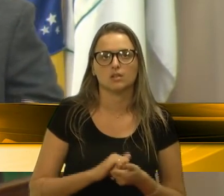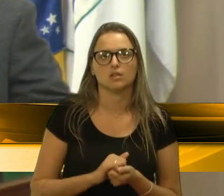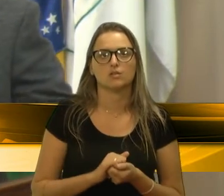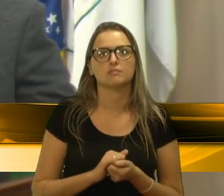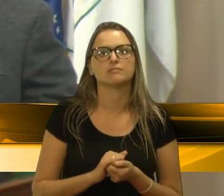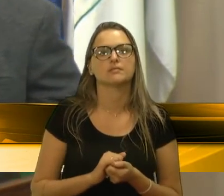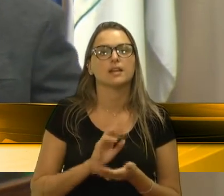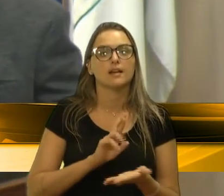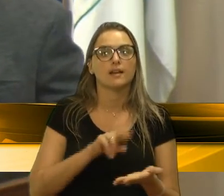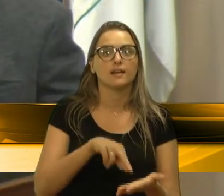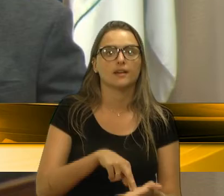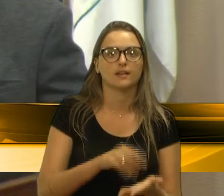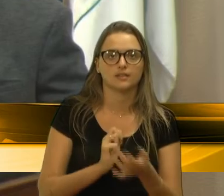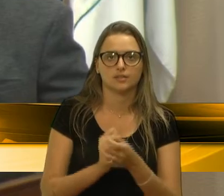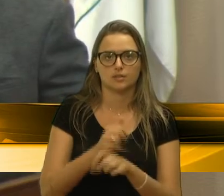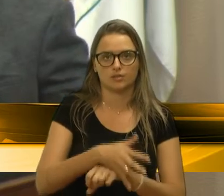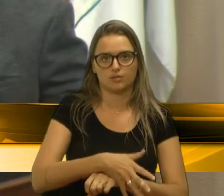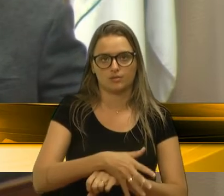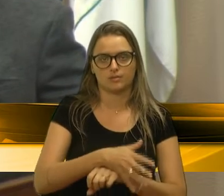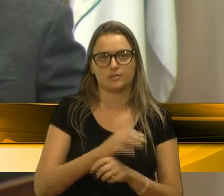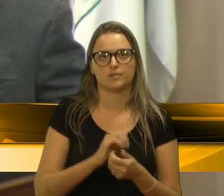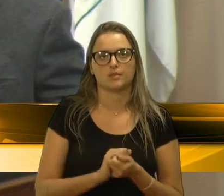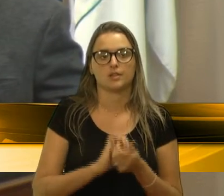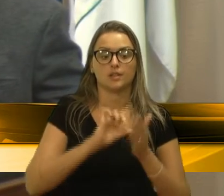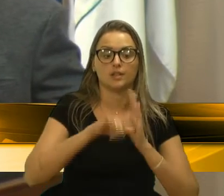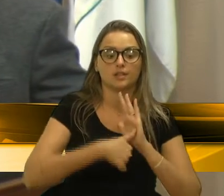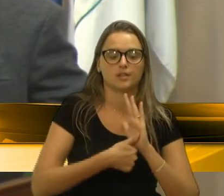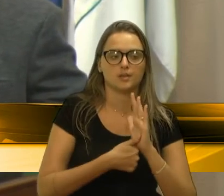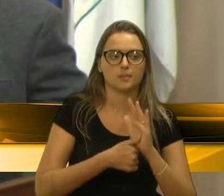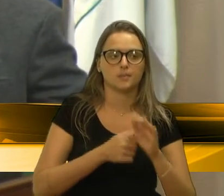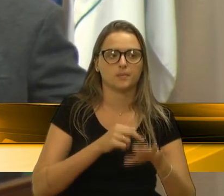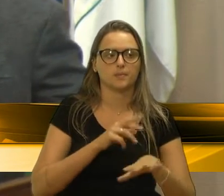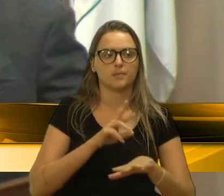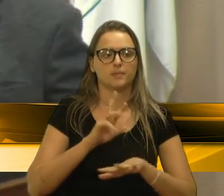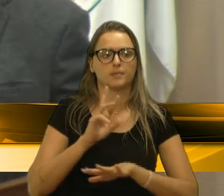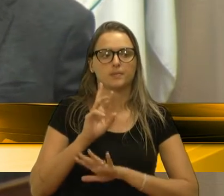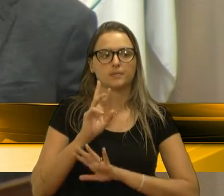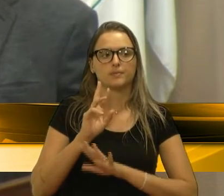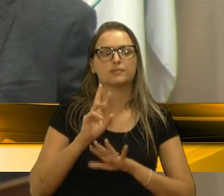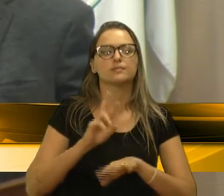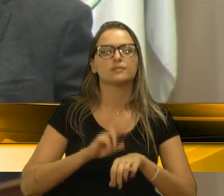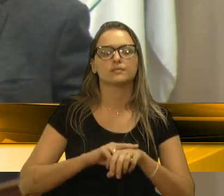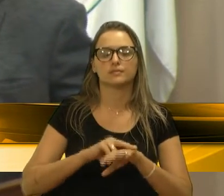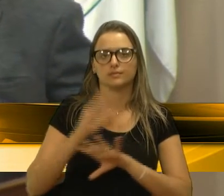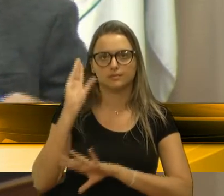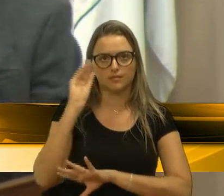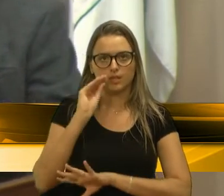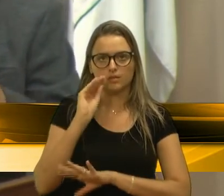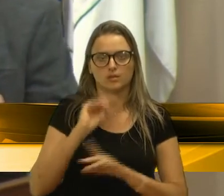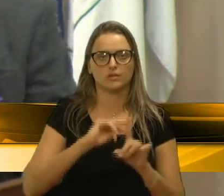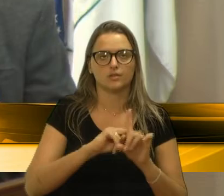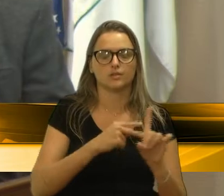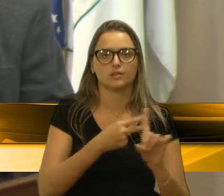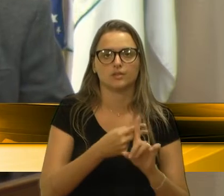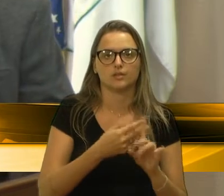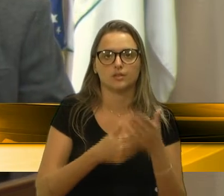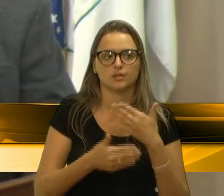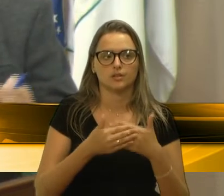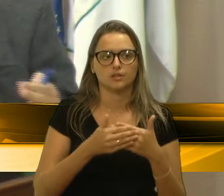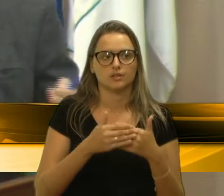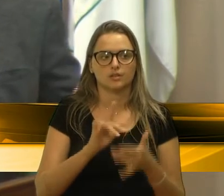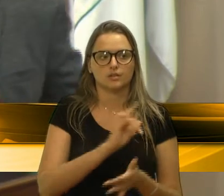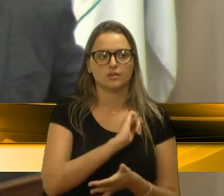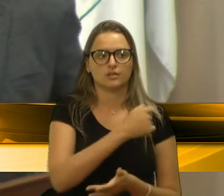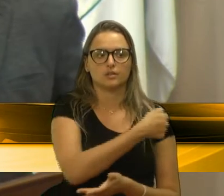realizadas de madrugada, depois da meia-noite. Eu acho que é importante que se redobre isso, mas que as fiscalizações